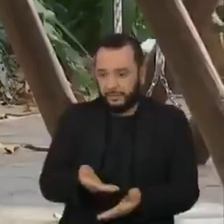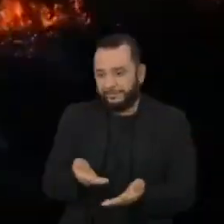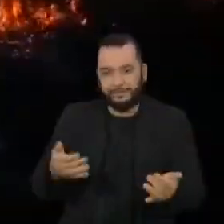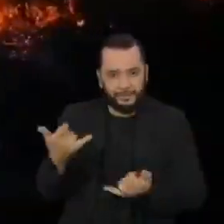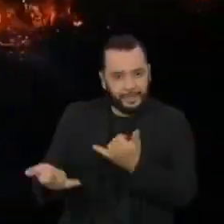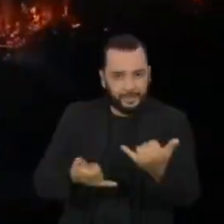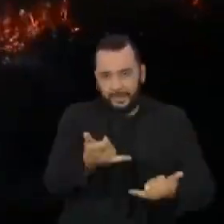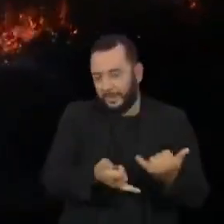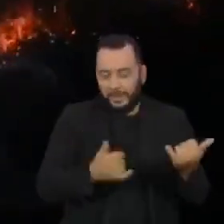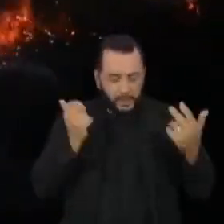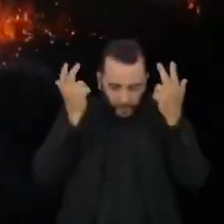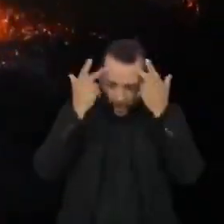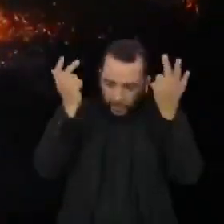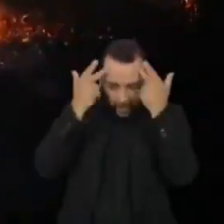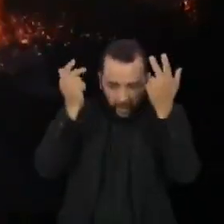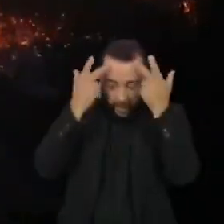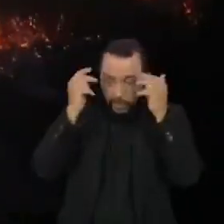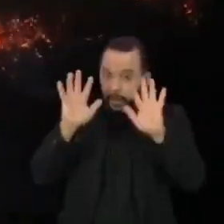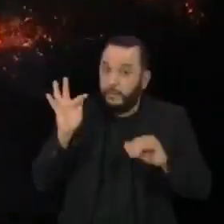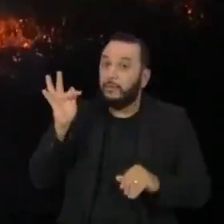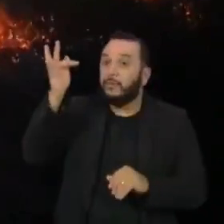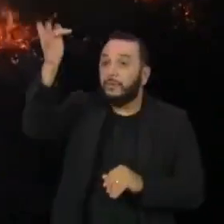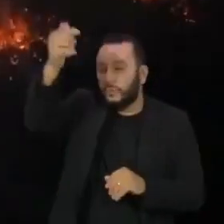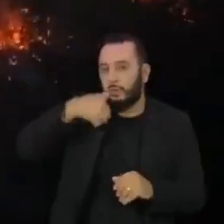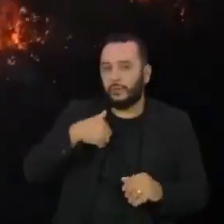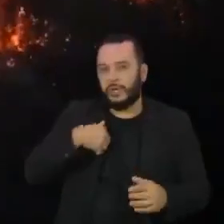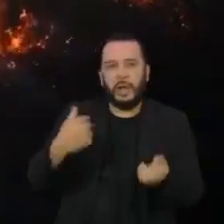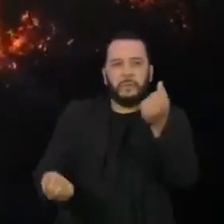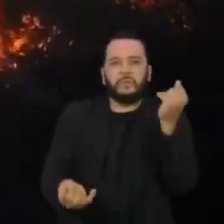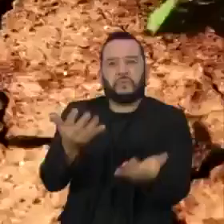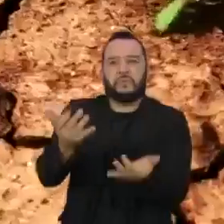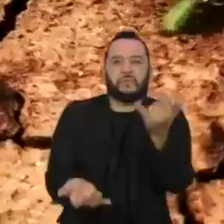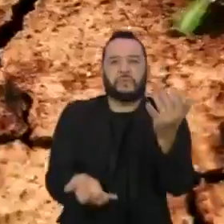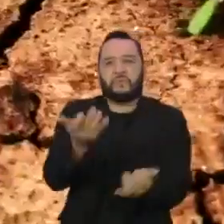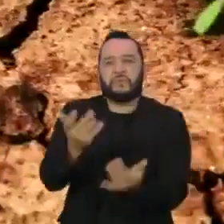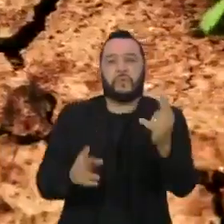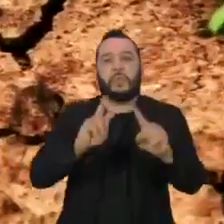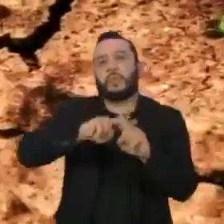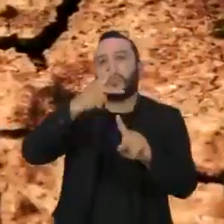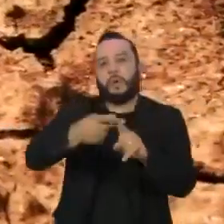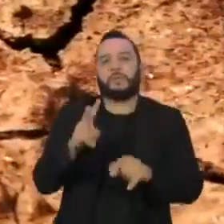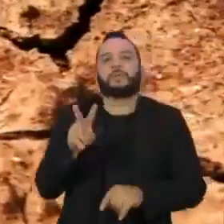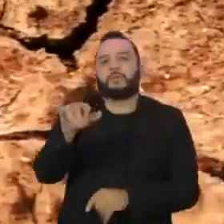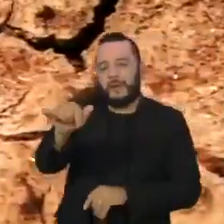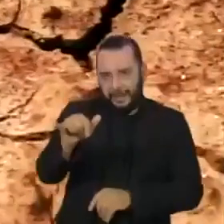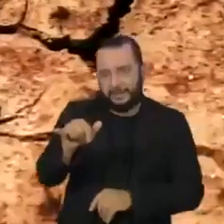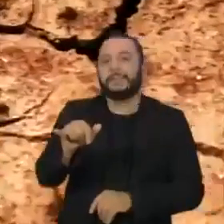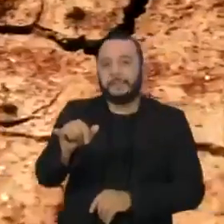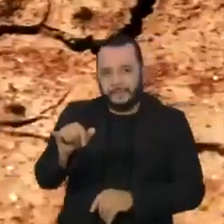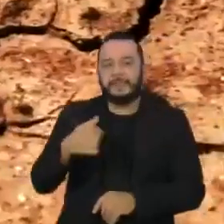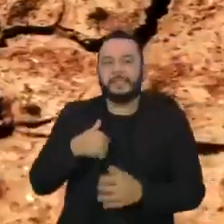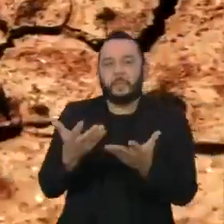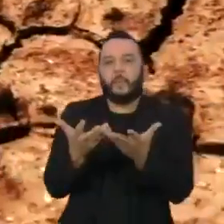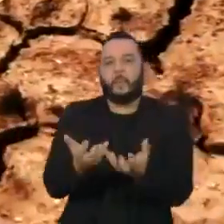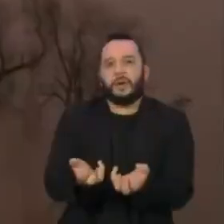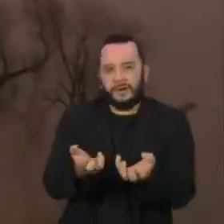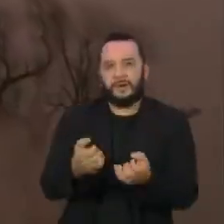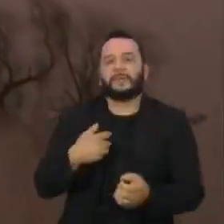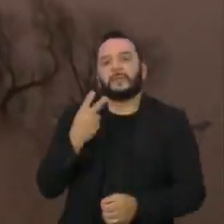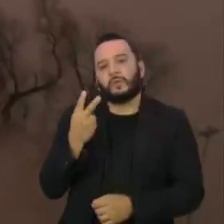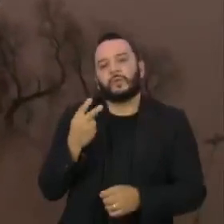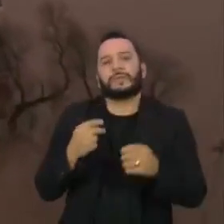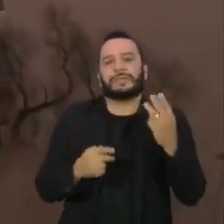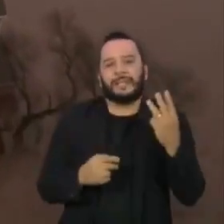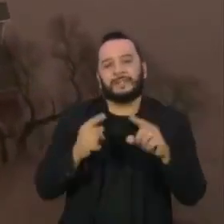adultas, o dobro de incêndios florestais do que já temos hoje. Duas a três vezes mais secas, quase